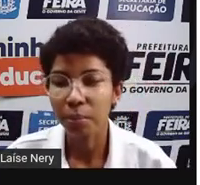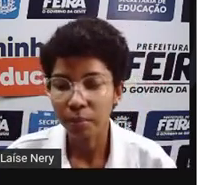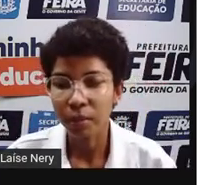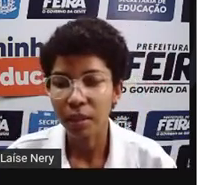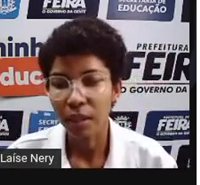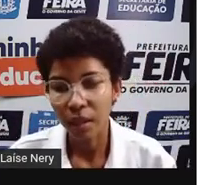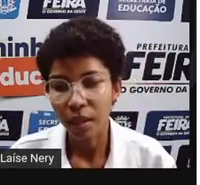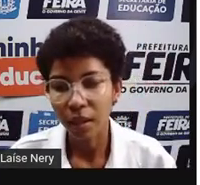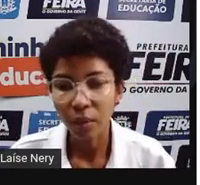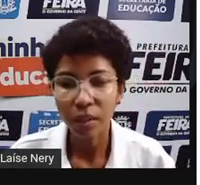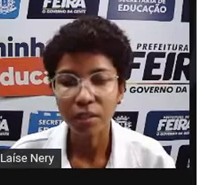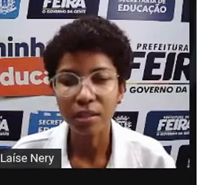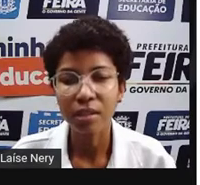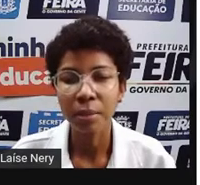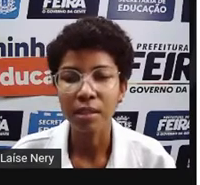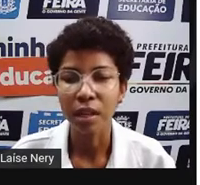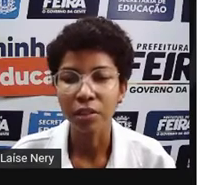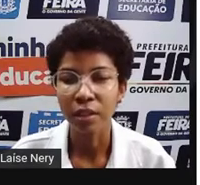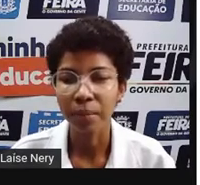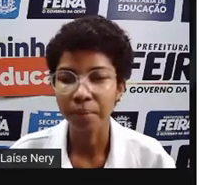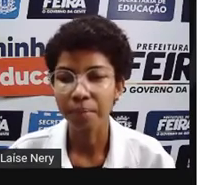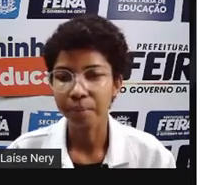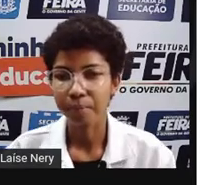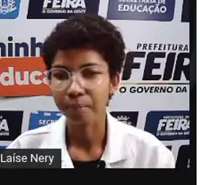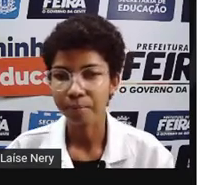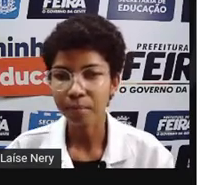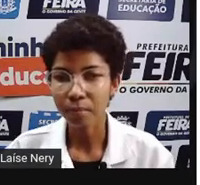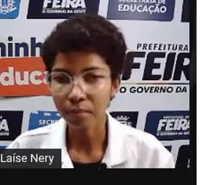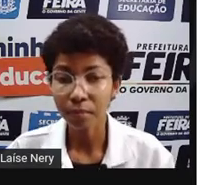Então, é o que diz essa mensagem, né?